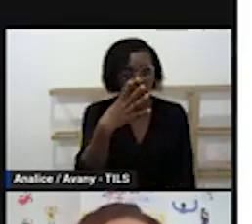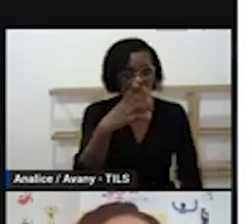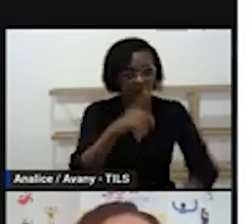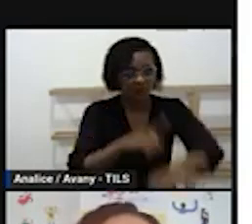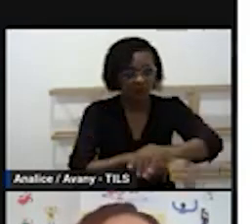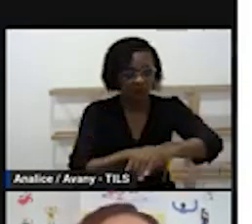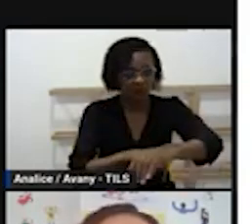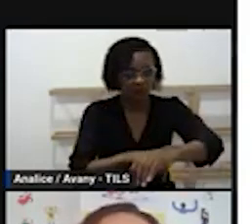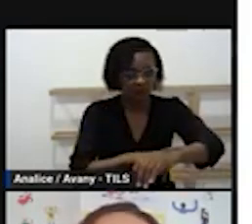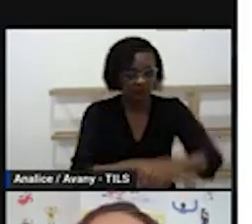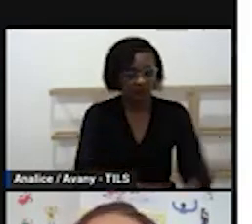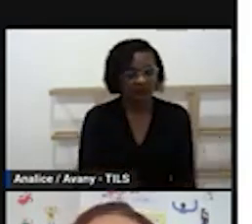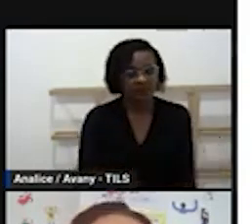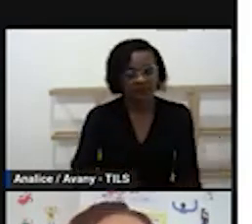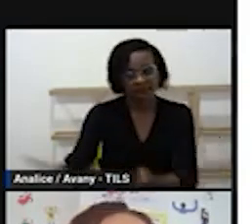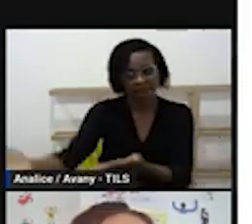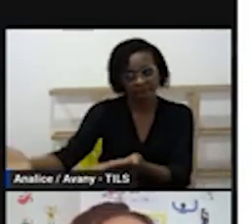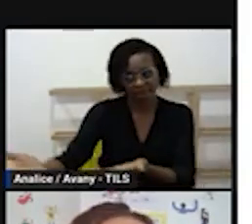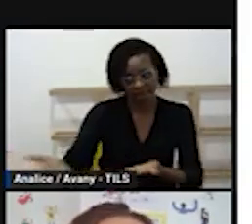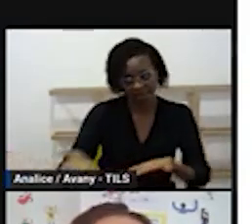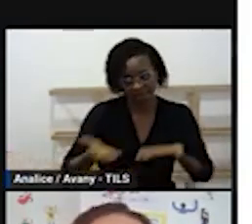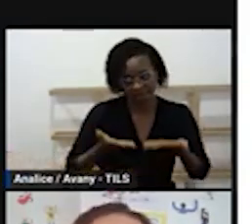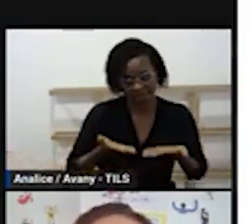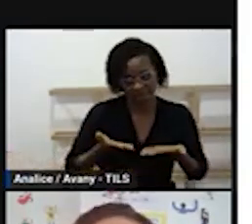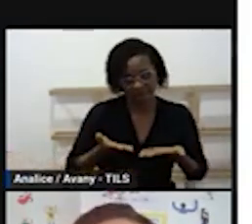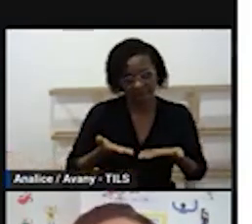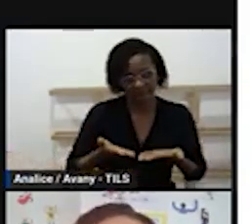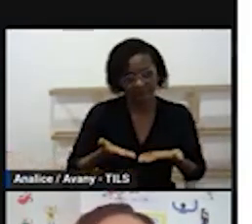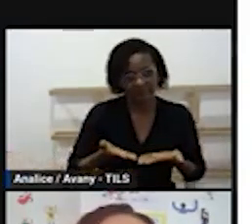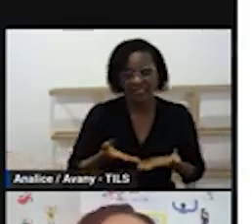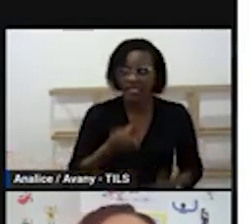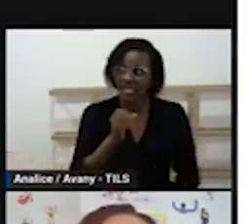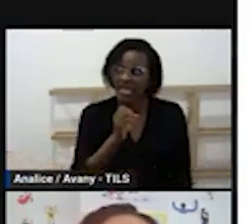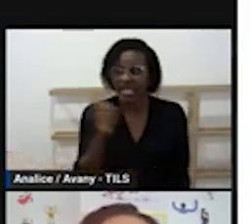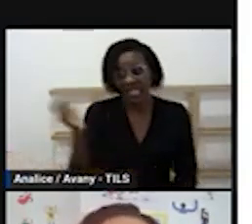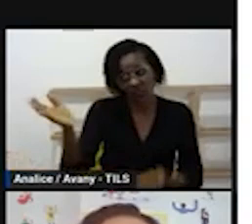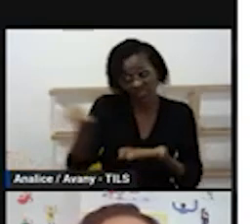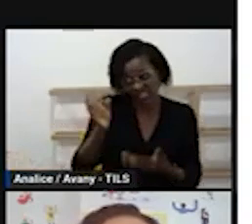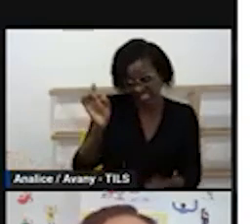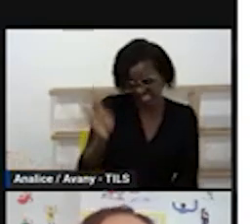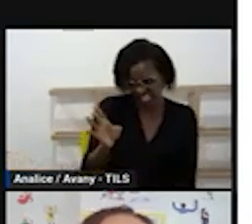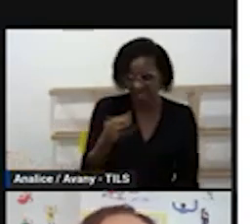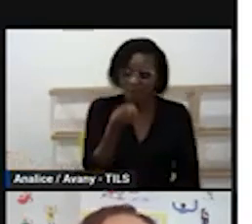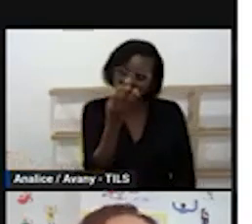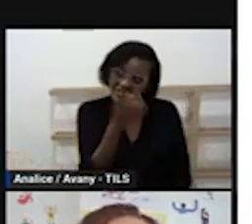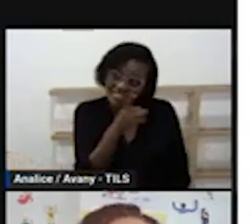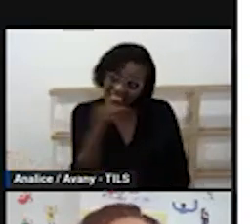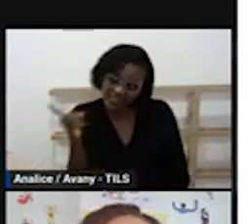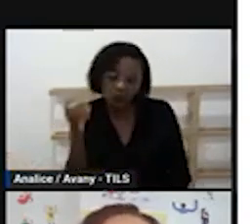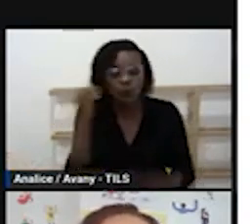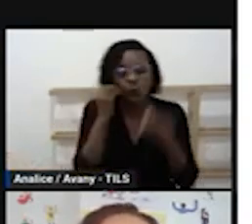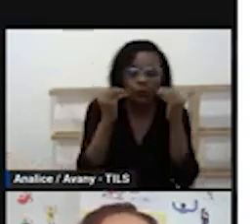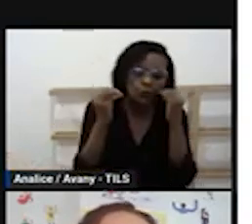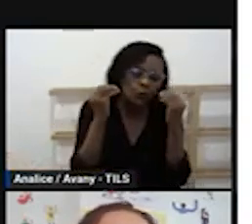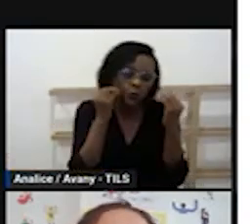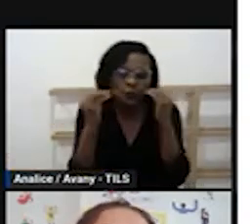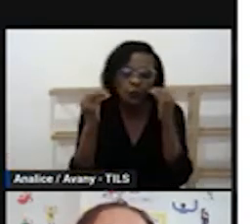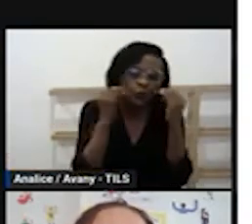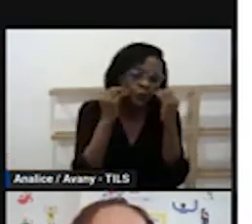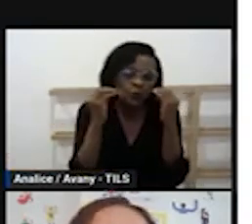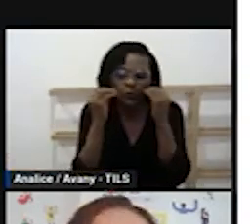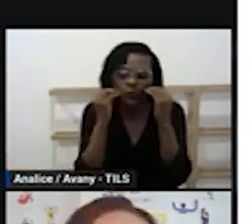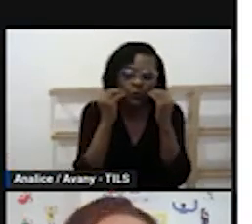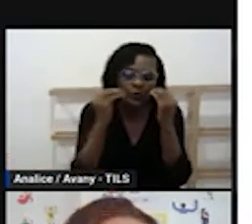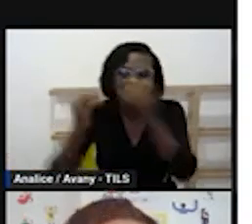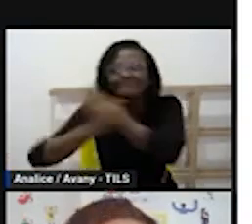né a acolhida não é dar bom dia ou boa tarde ao aluno não dar o beijo e abraço não a acolhida vai para